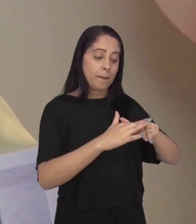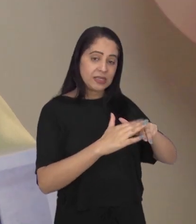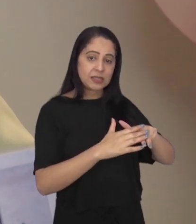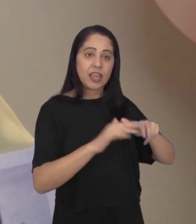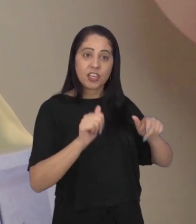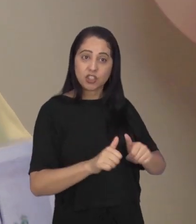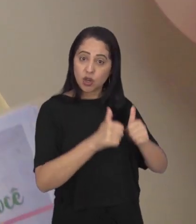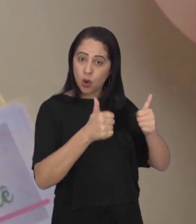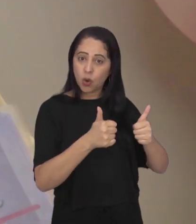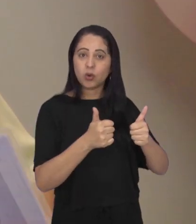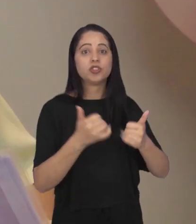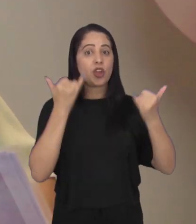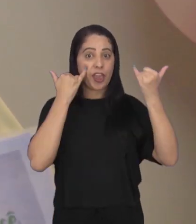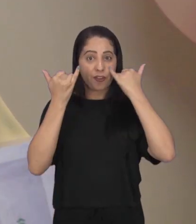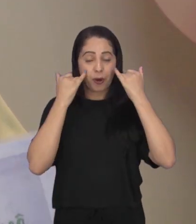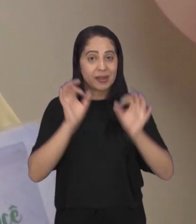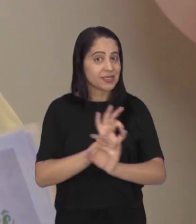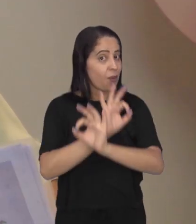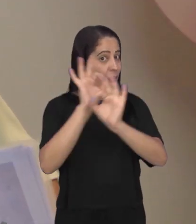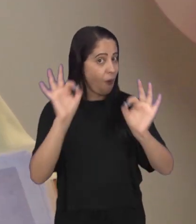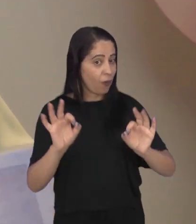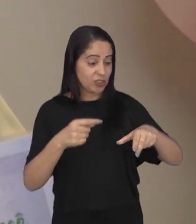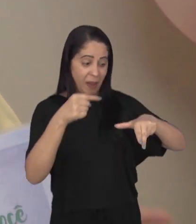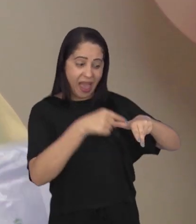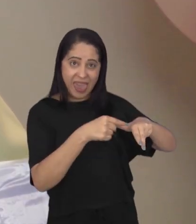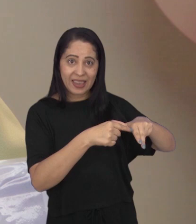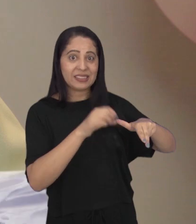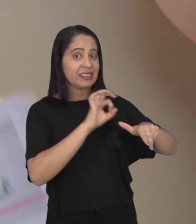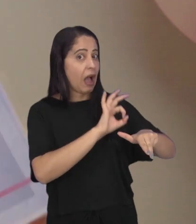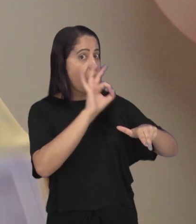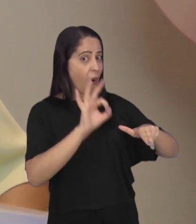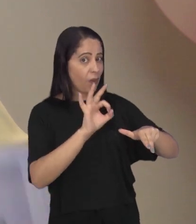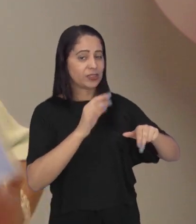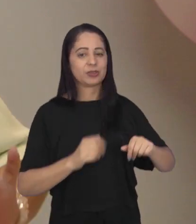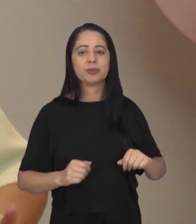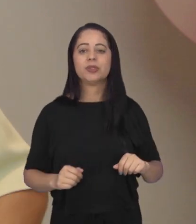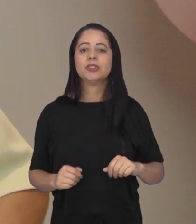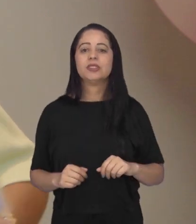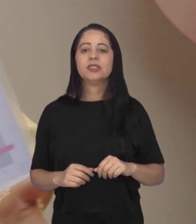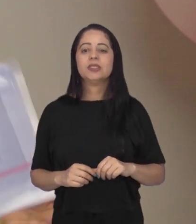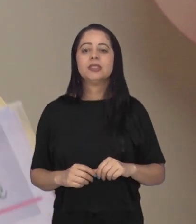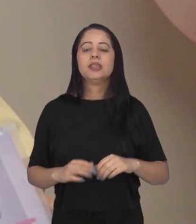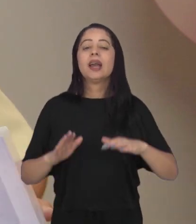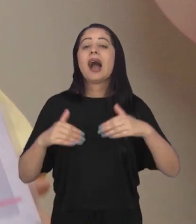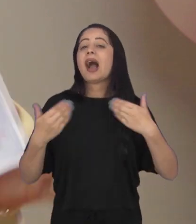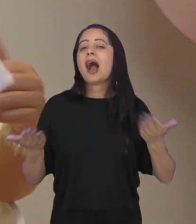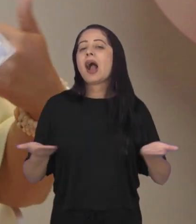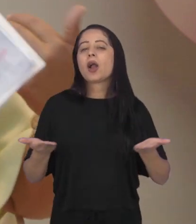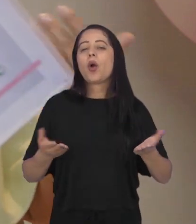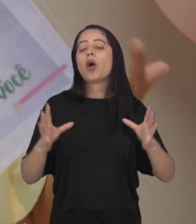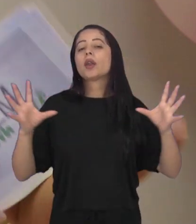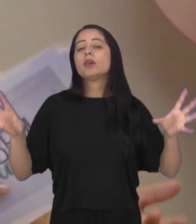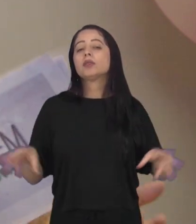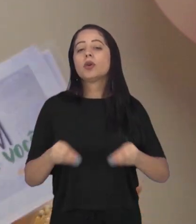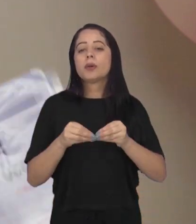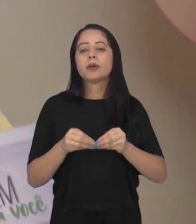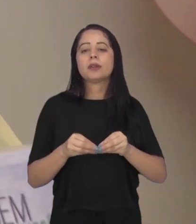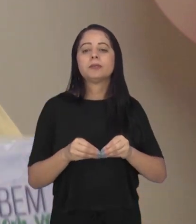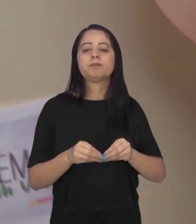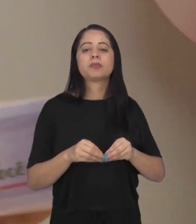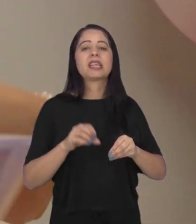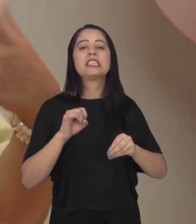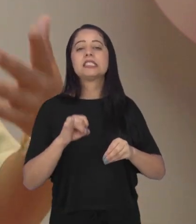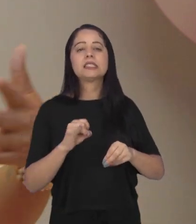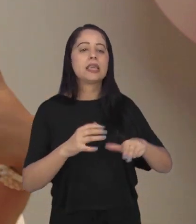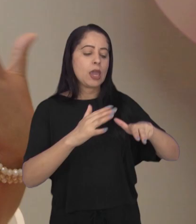Mas esse paciente está bem. Então, boa notícia. Afinal, feliz para a equipe de psicólogos, para paciente e para a família. E agora, para a gente concluir. Um